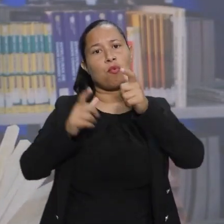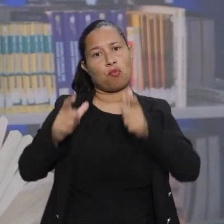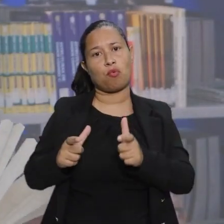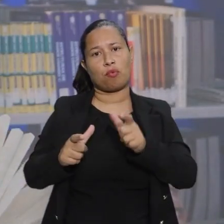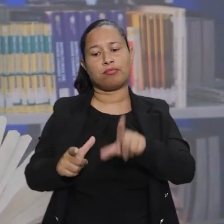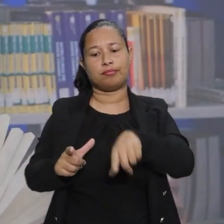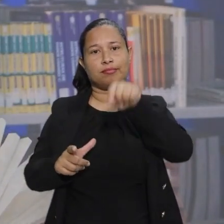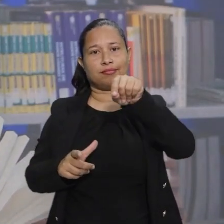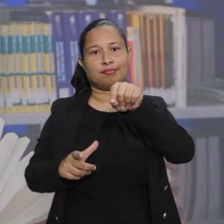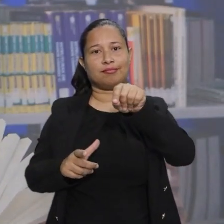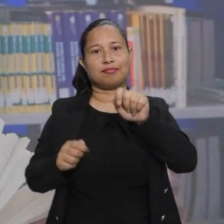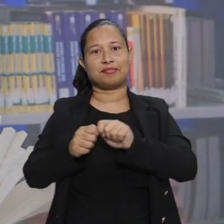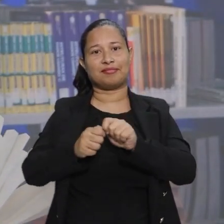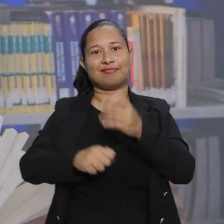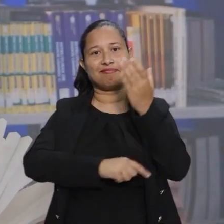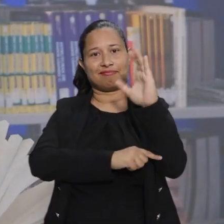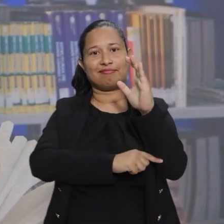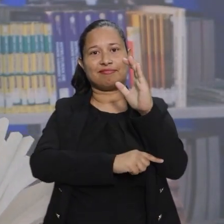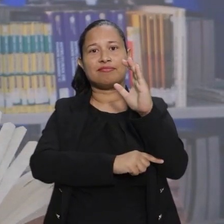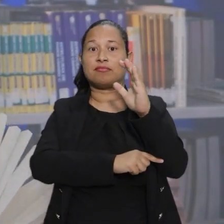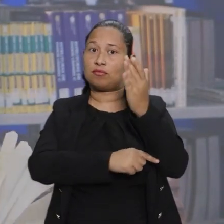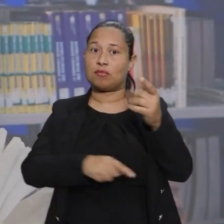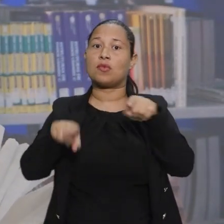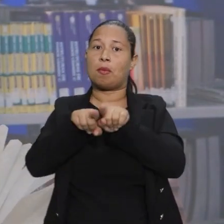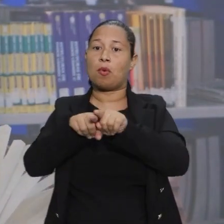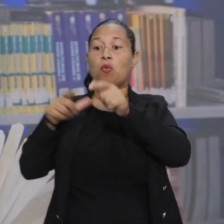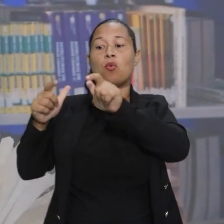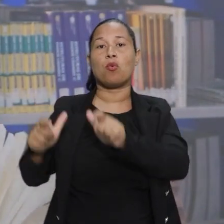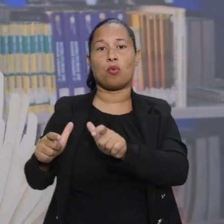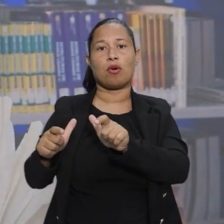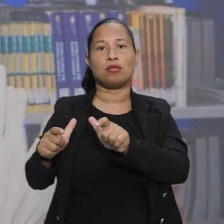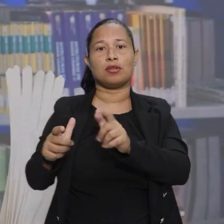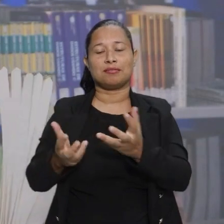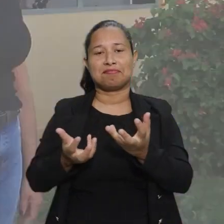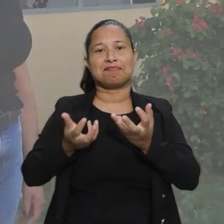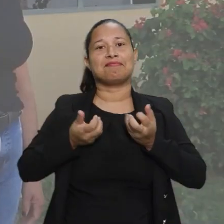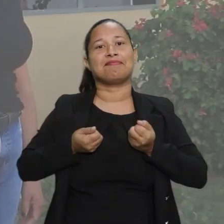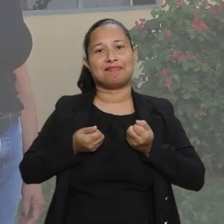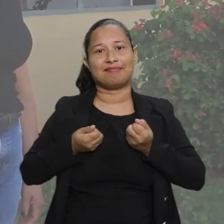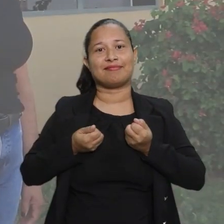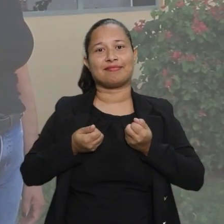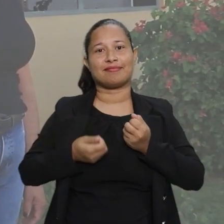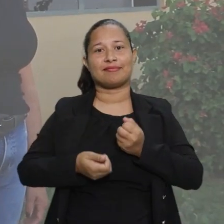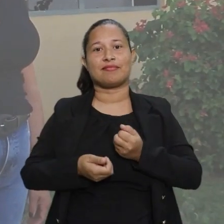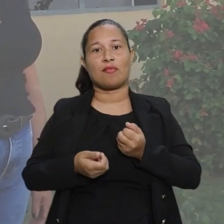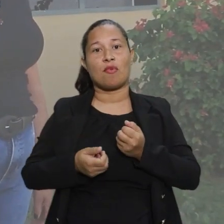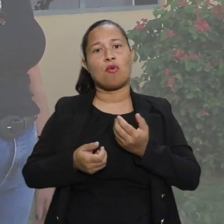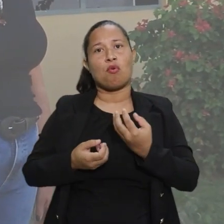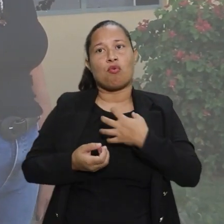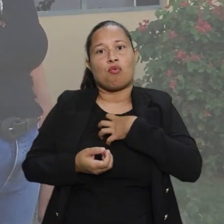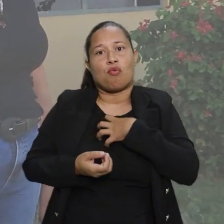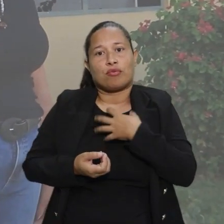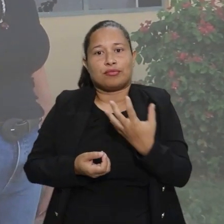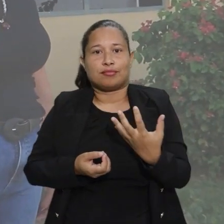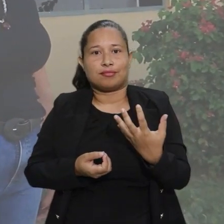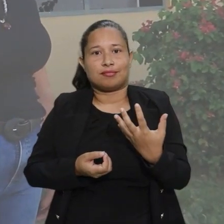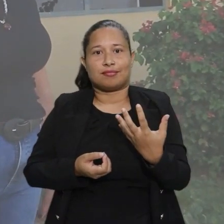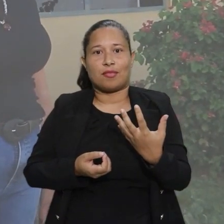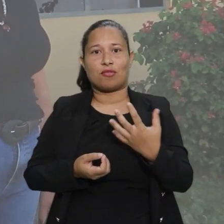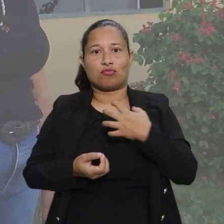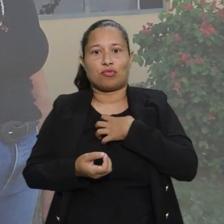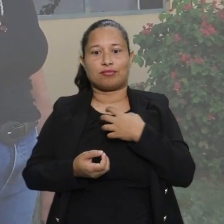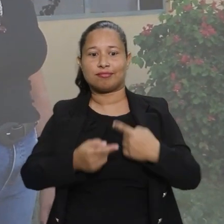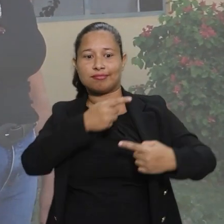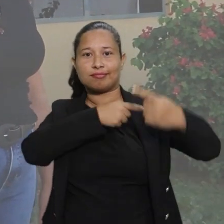é um lugar que eu escolhi para fazer ciência. E é também um lugar que eu fui acolhida com a minha forma de ser,